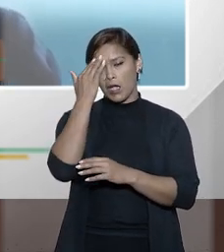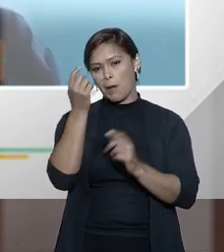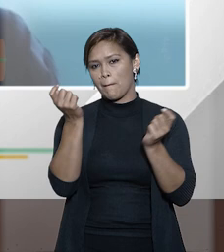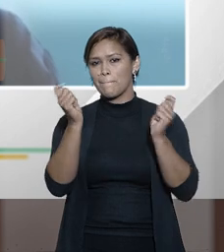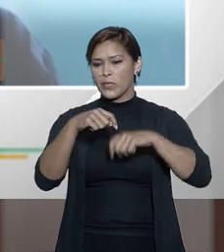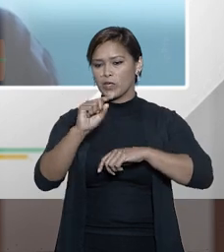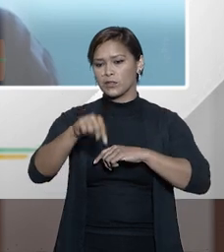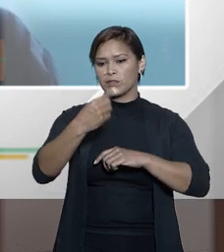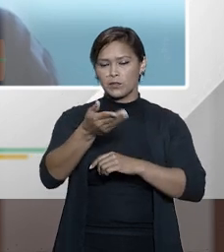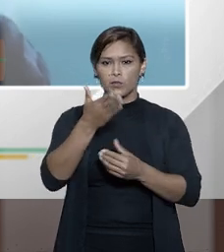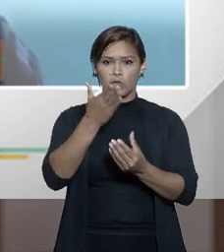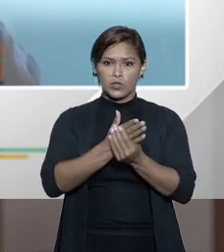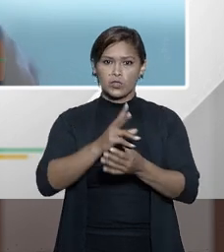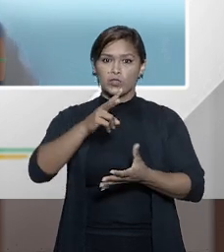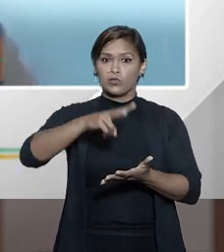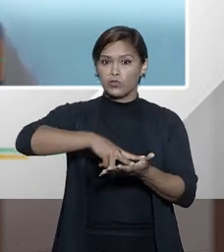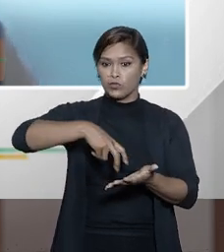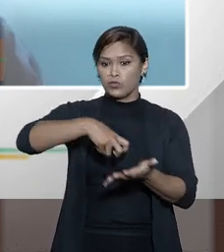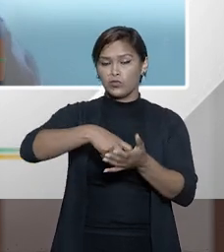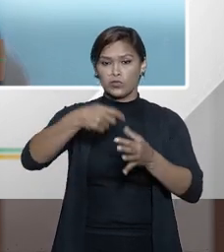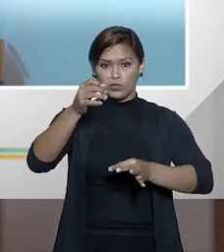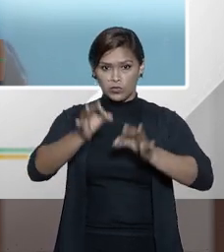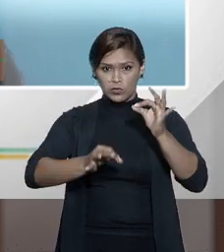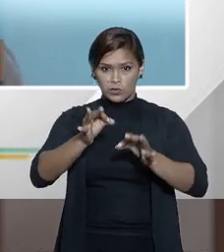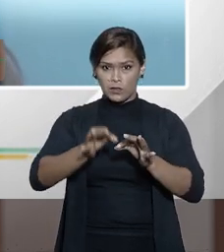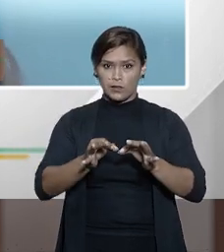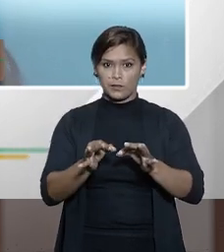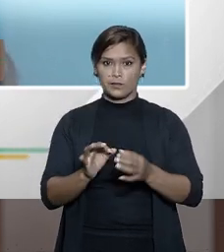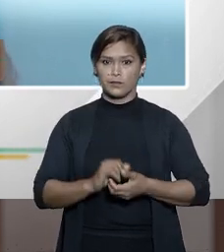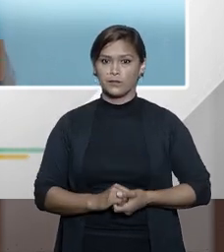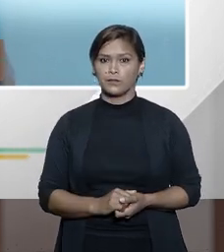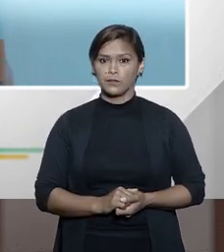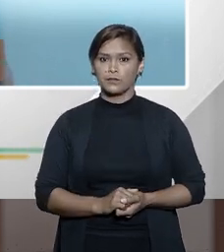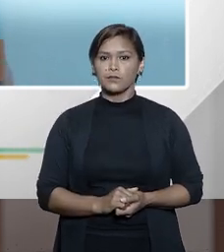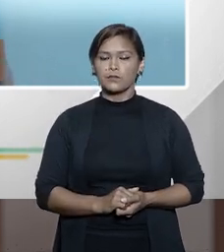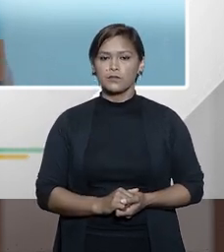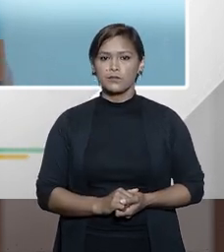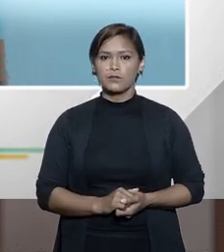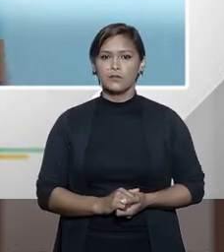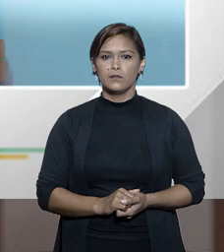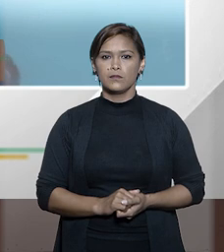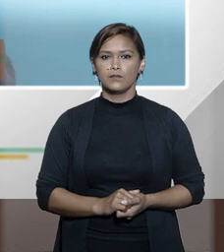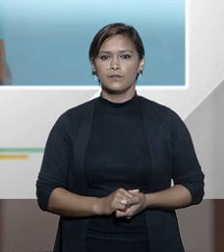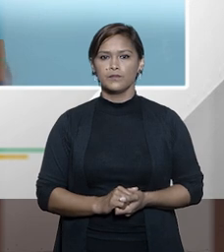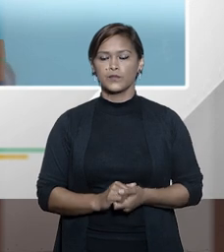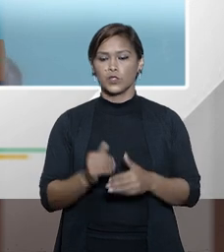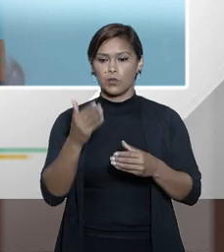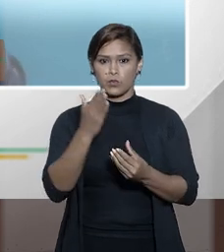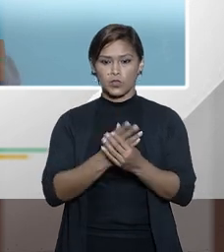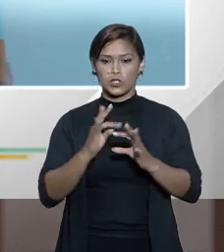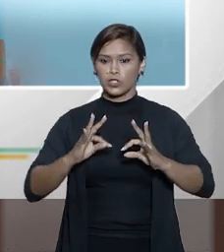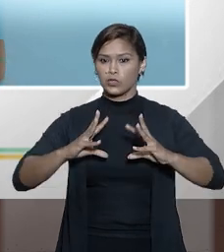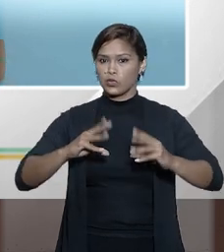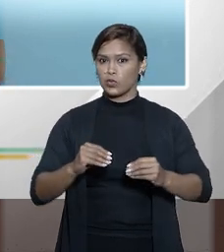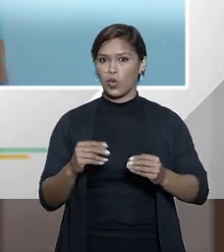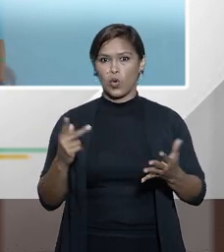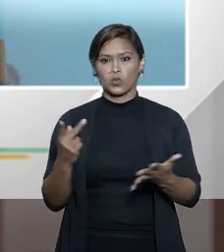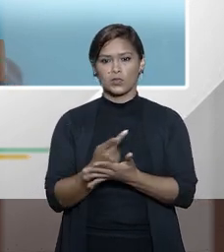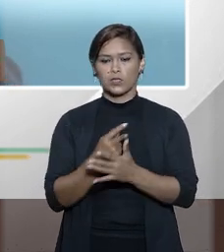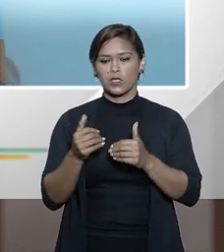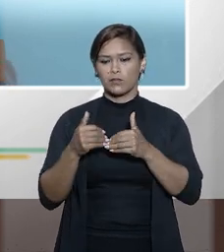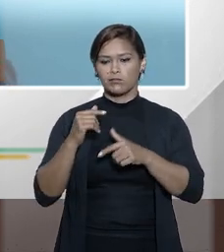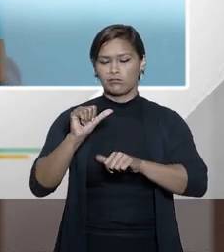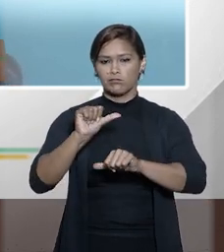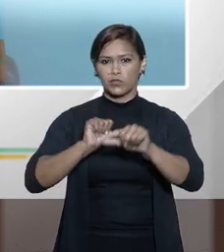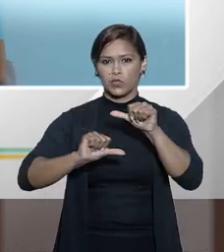inclusive depois de já transitado em julgado ele esse processo todo seria